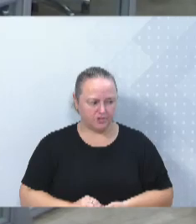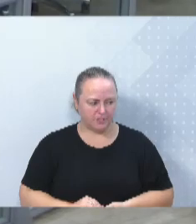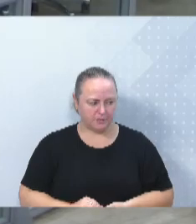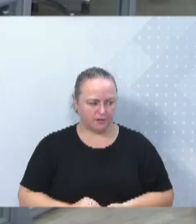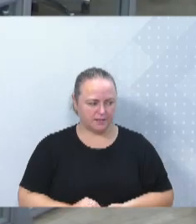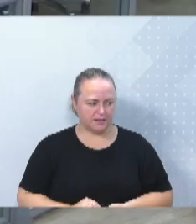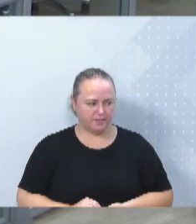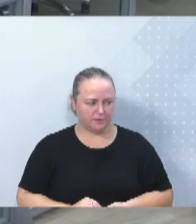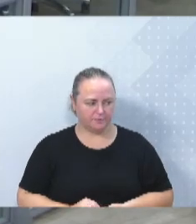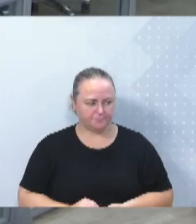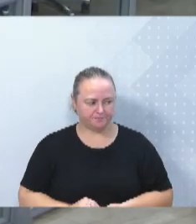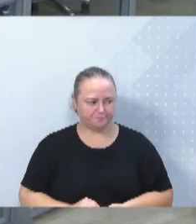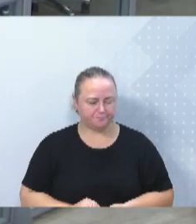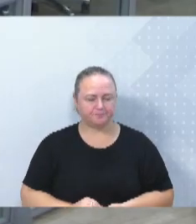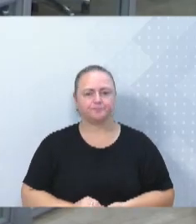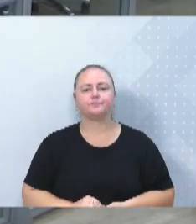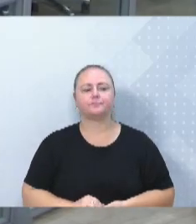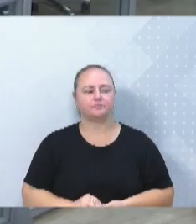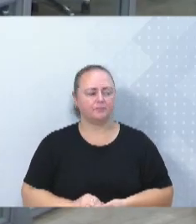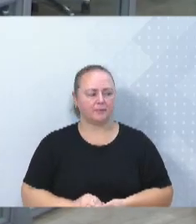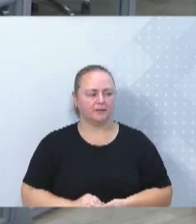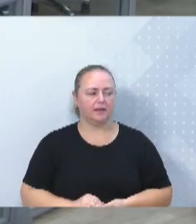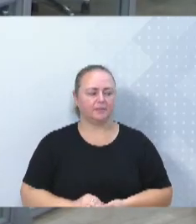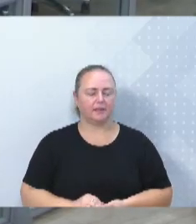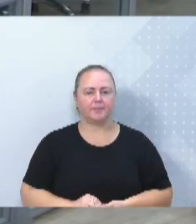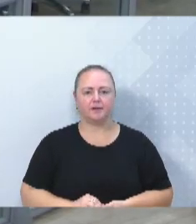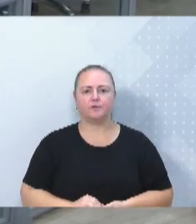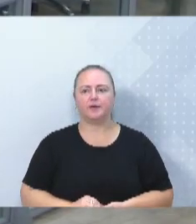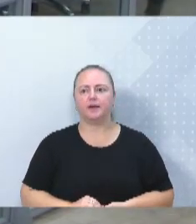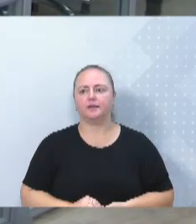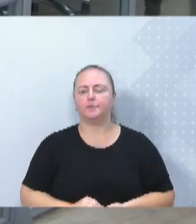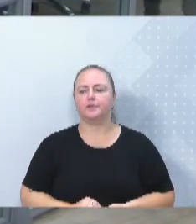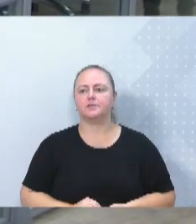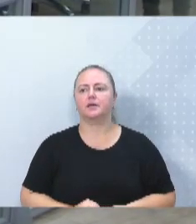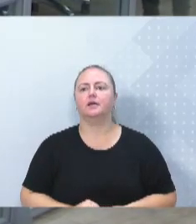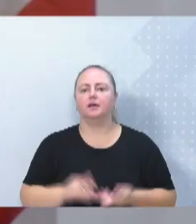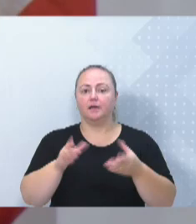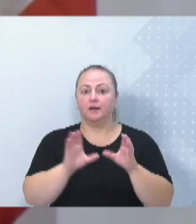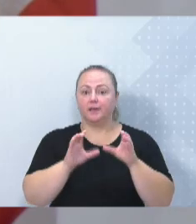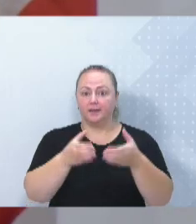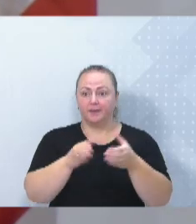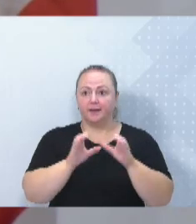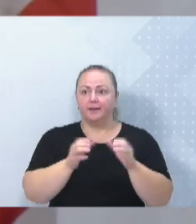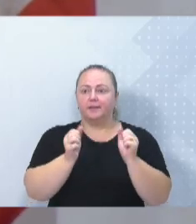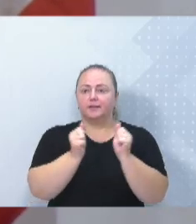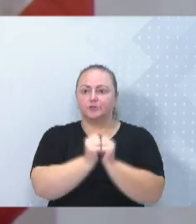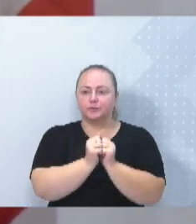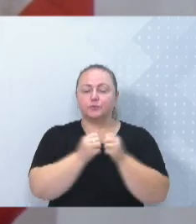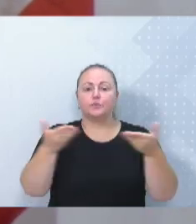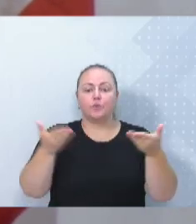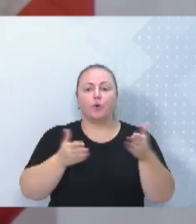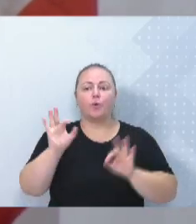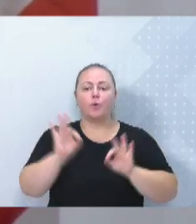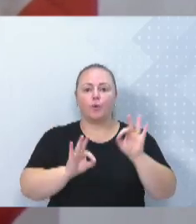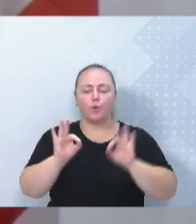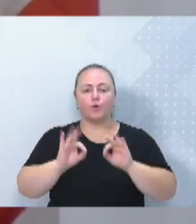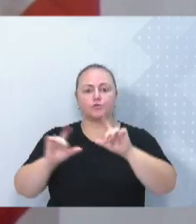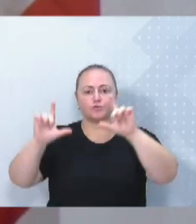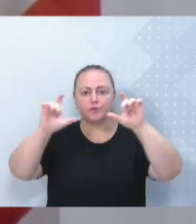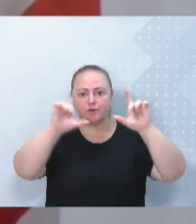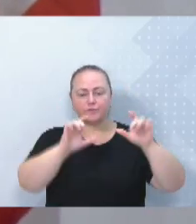Senhor presidente, colegas vereadores, a comunidade que está aqui nos acompanhando, hoje eu não preparei fotos, não